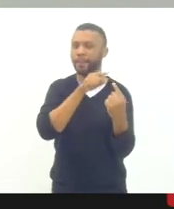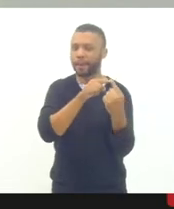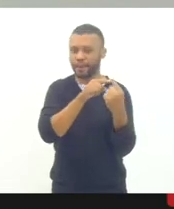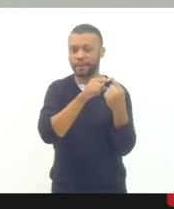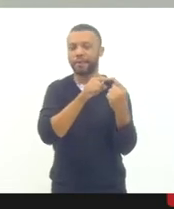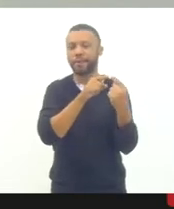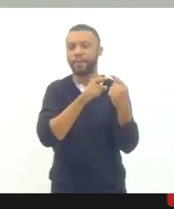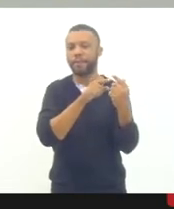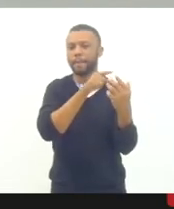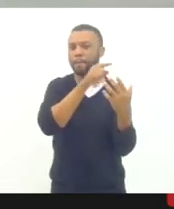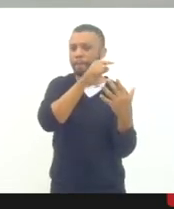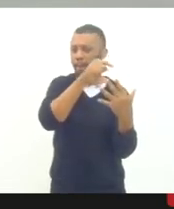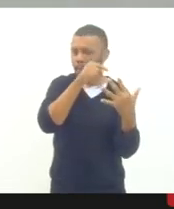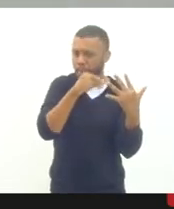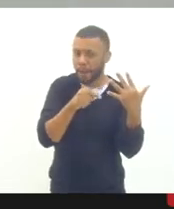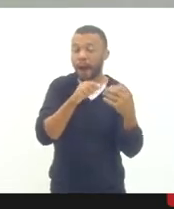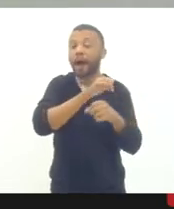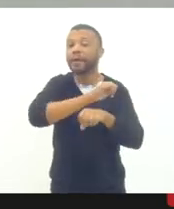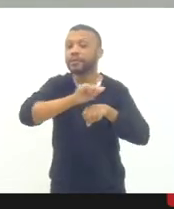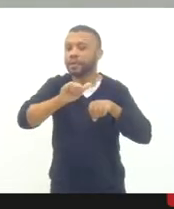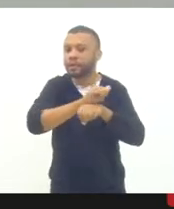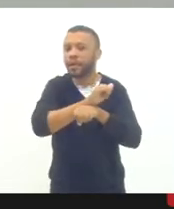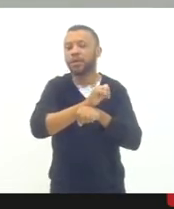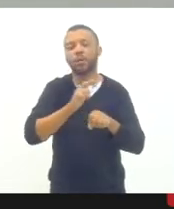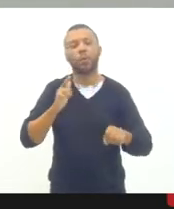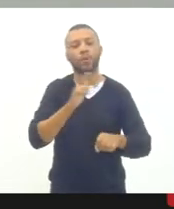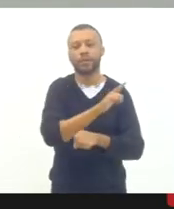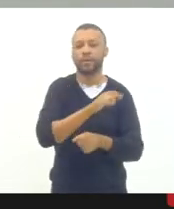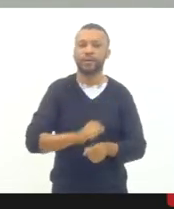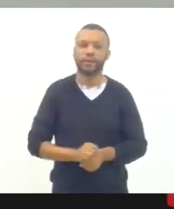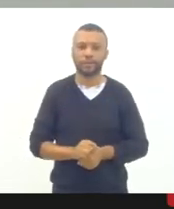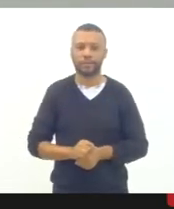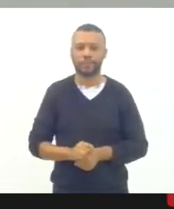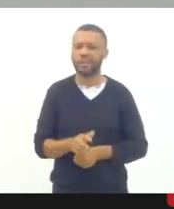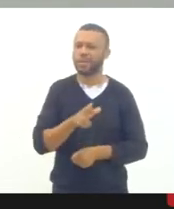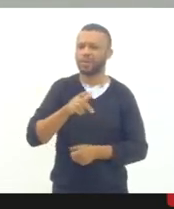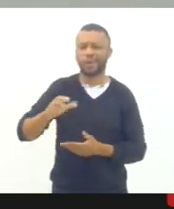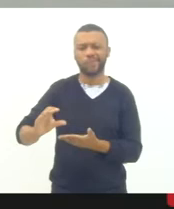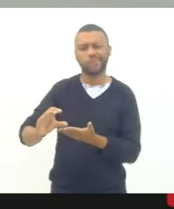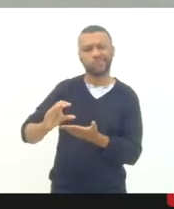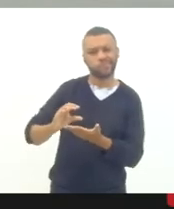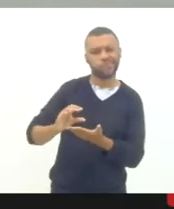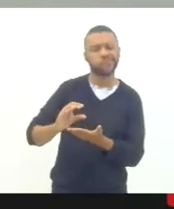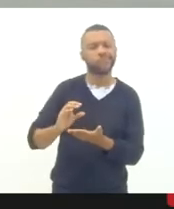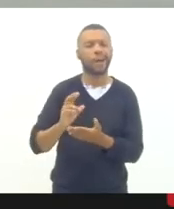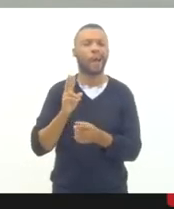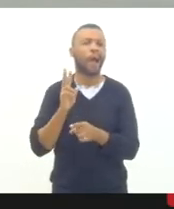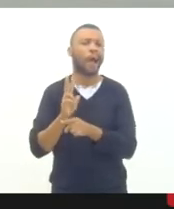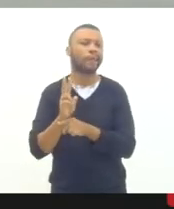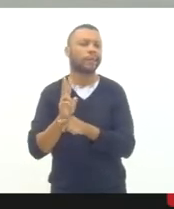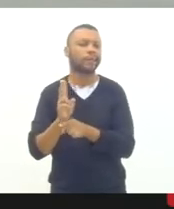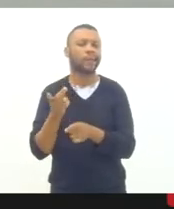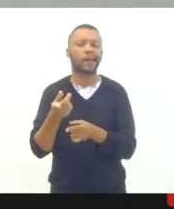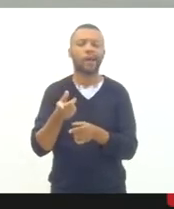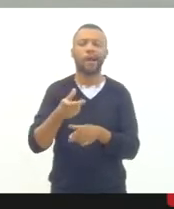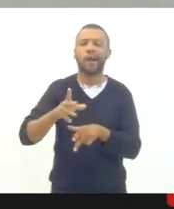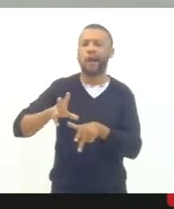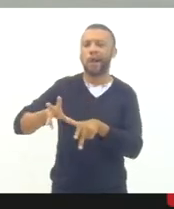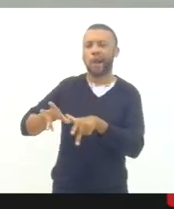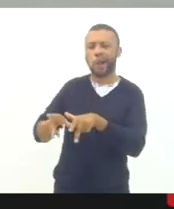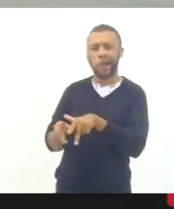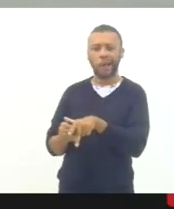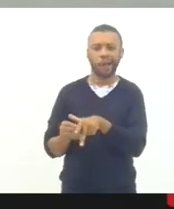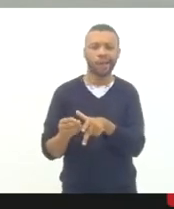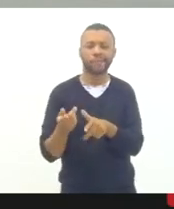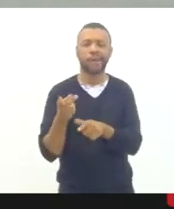dessas estratégias e não para atender o digilho de verbas para atender